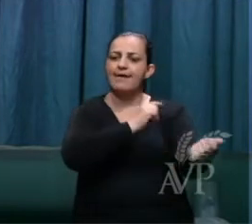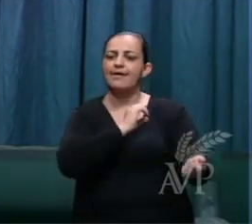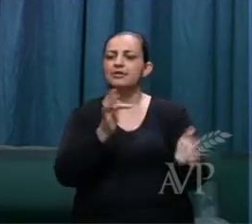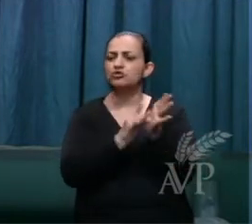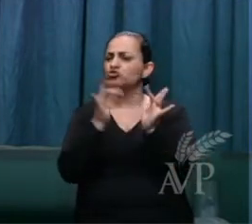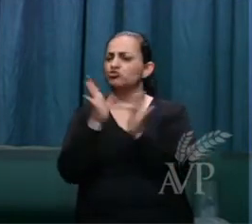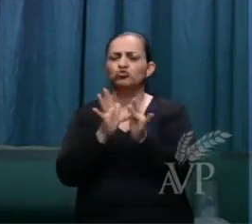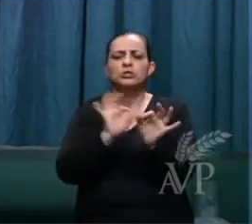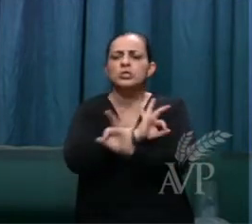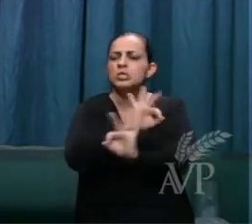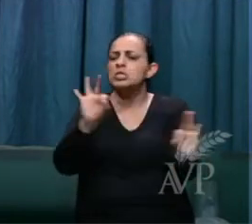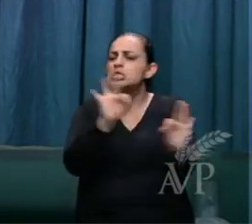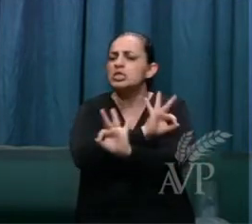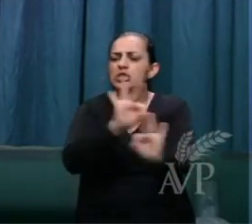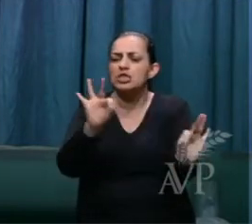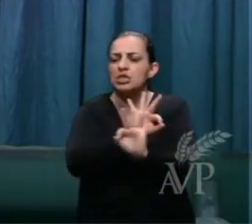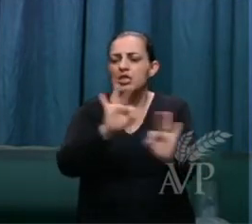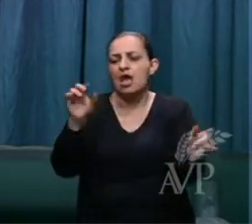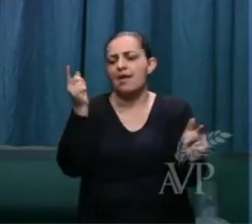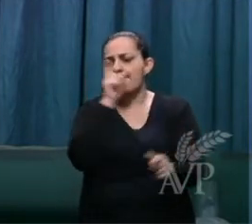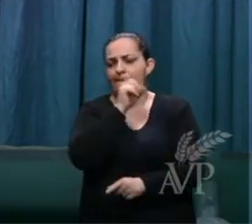deixa o mínimo traço